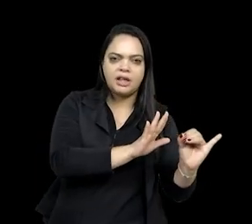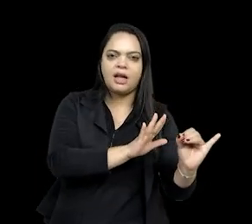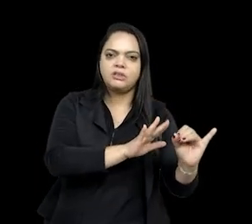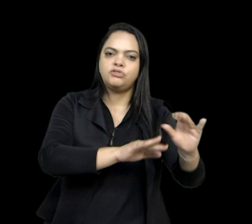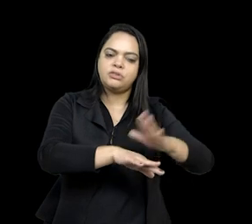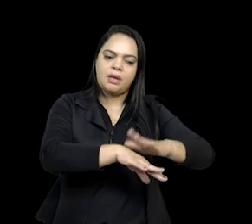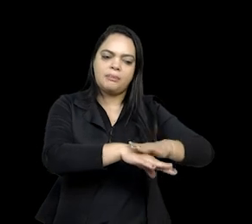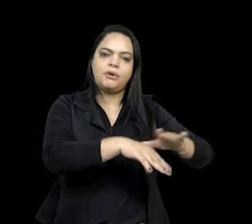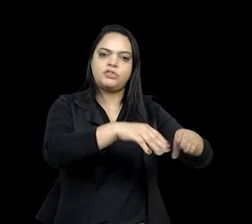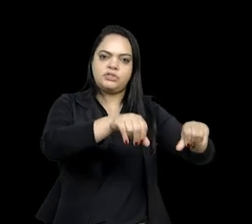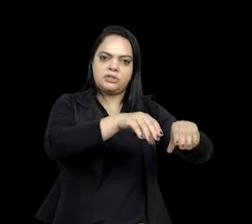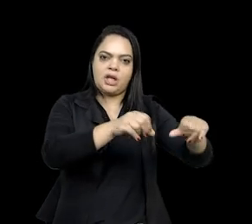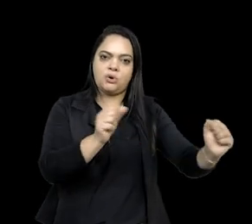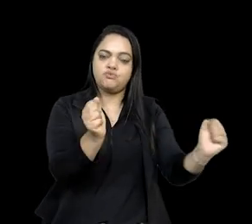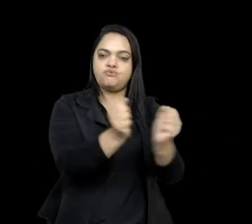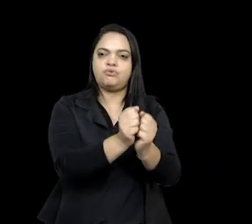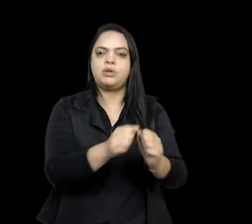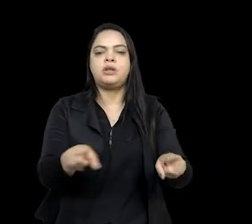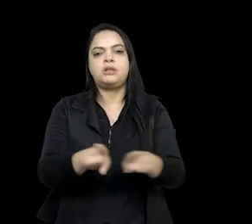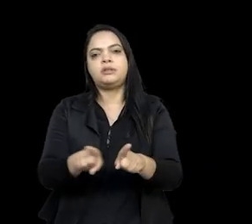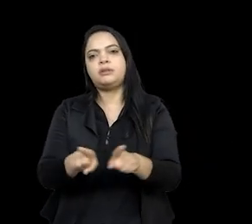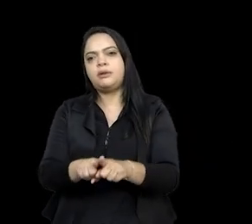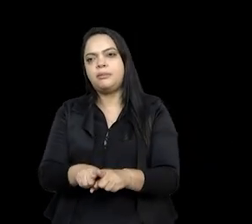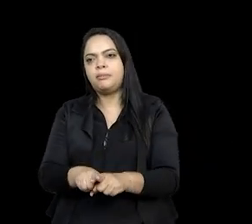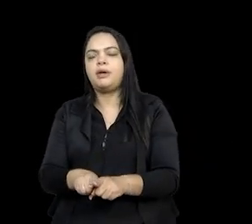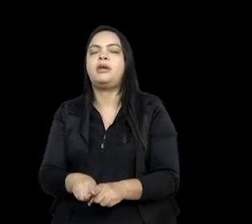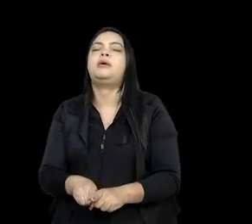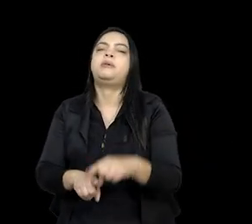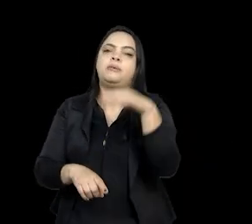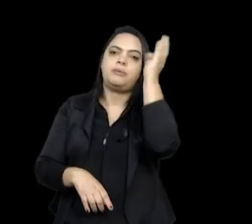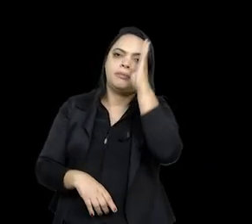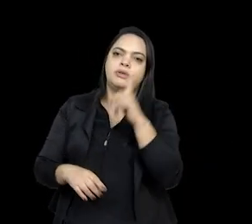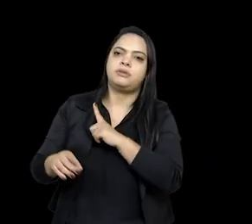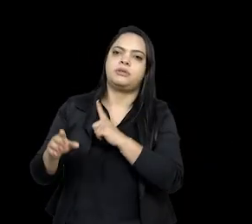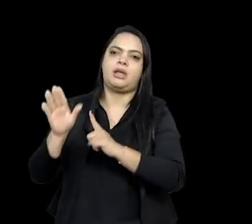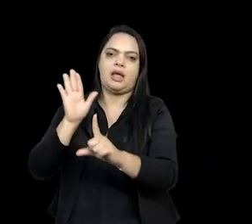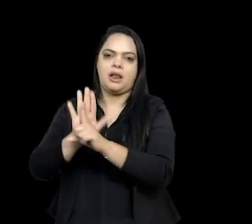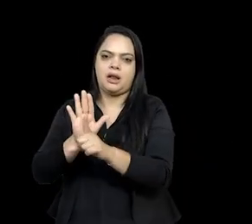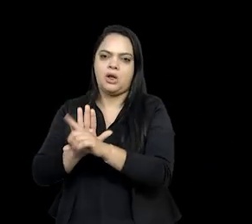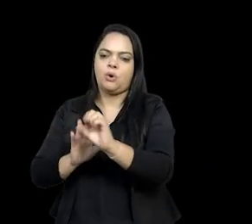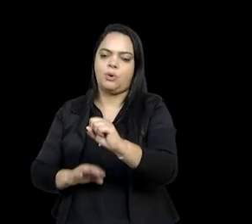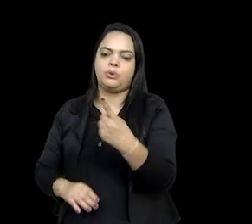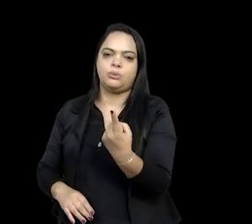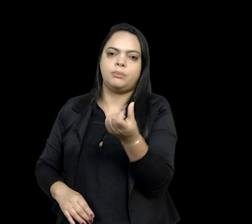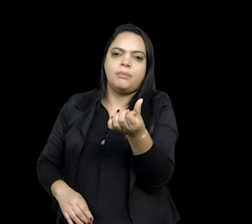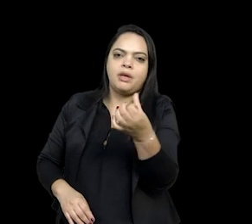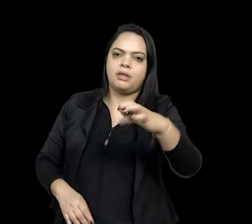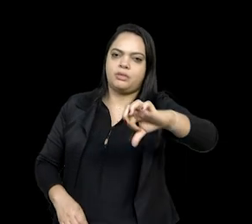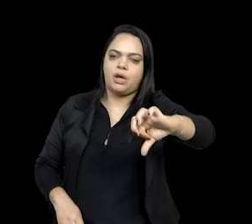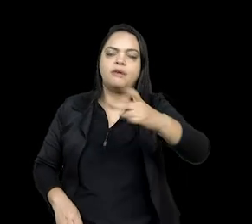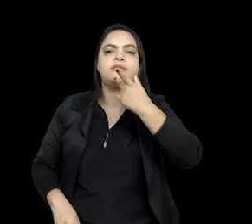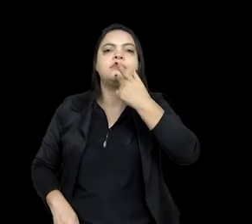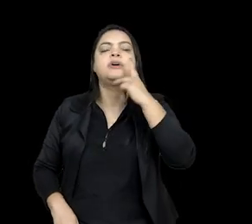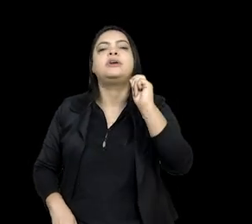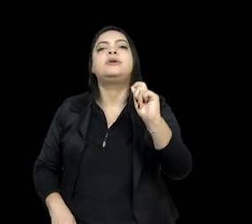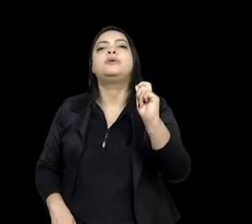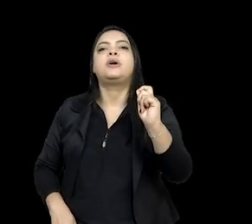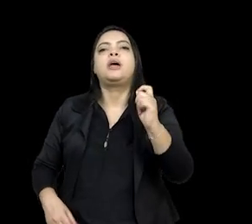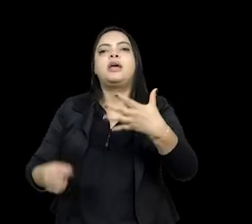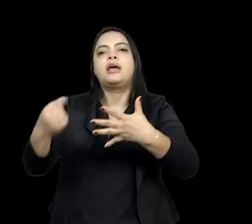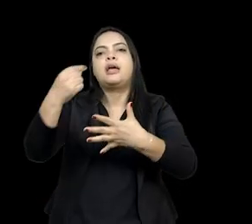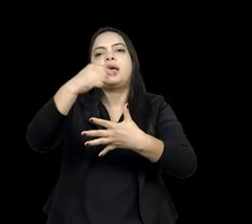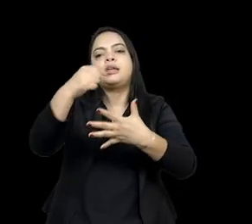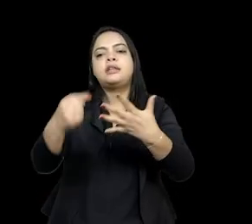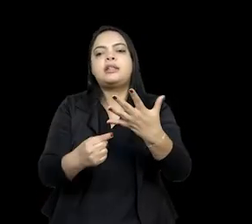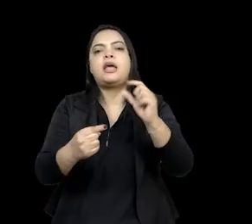terra. E o Brasil é signatário também da OIT 169, que determina que um dos critérios para definição